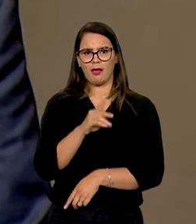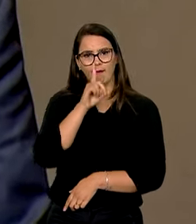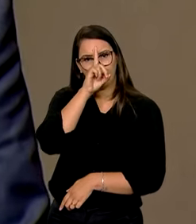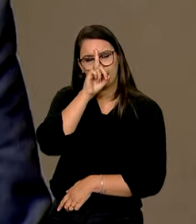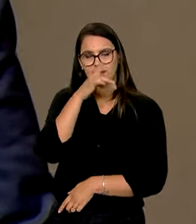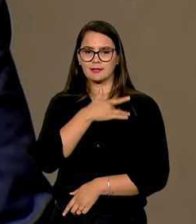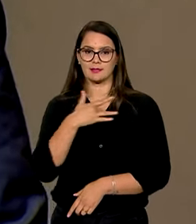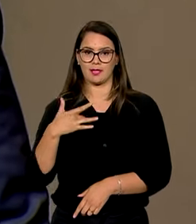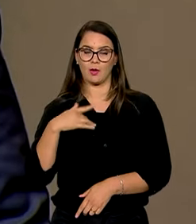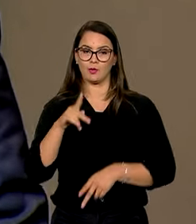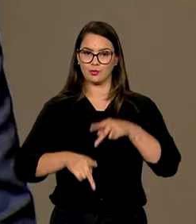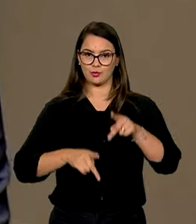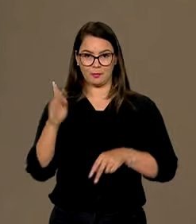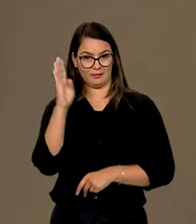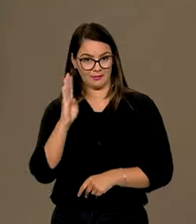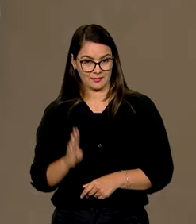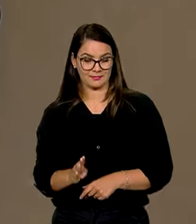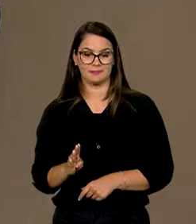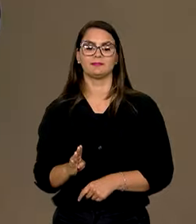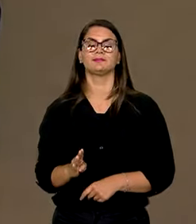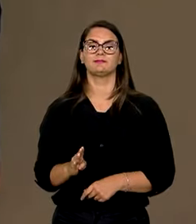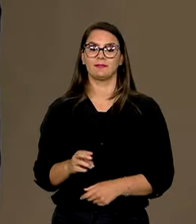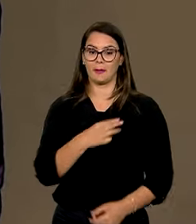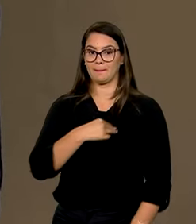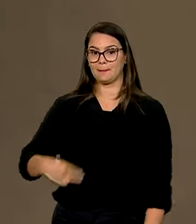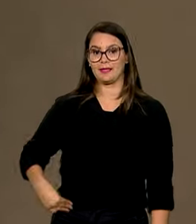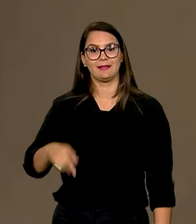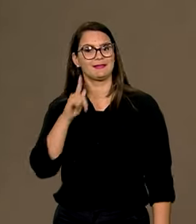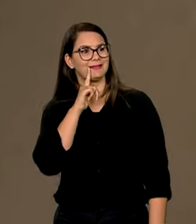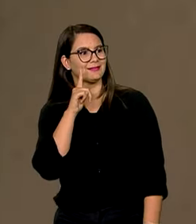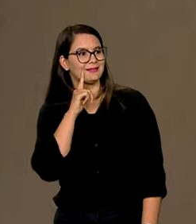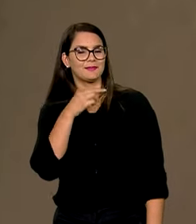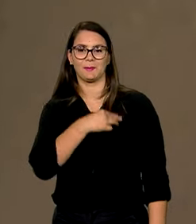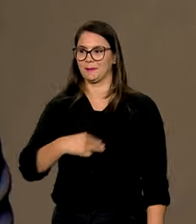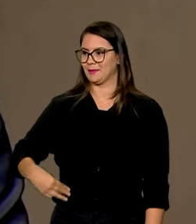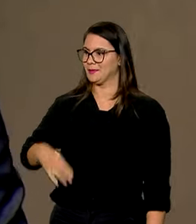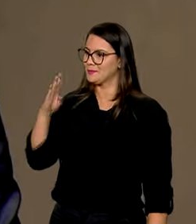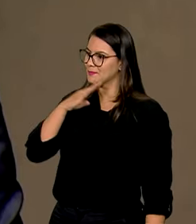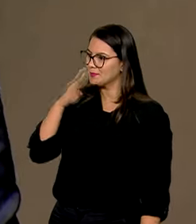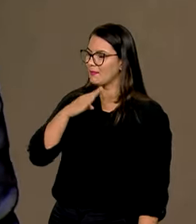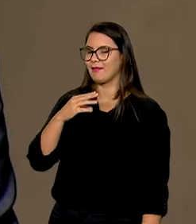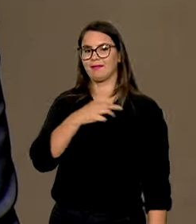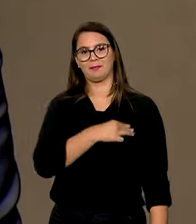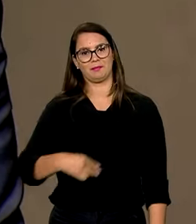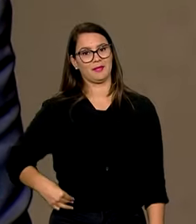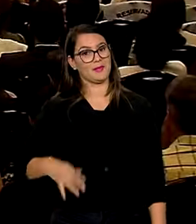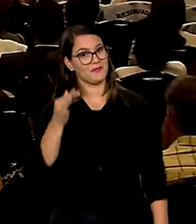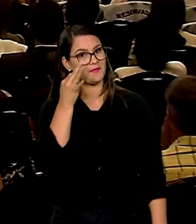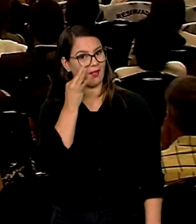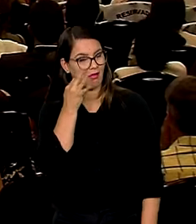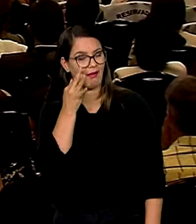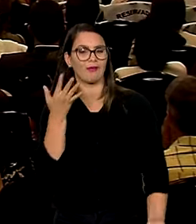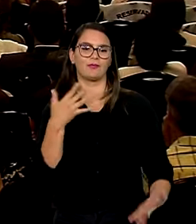a saúde dos brasileiros. Ministra Guizia, ministro Pimenta, ministro Flávio Dino, eu